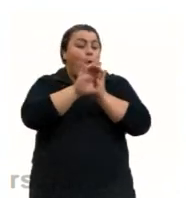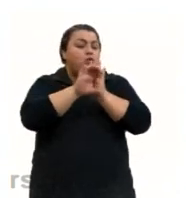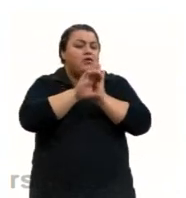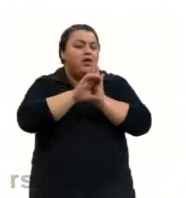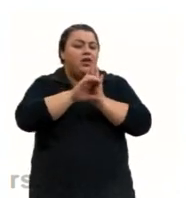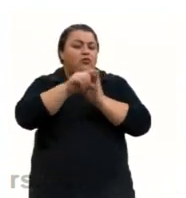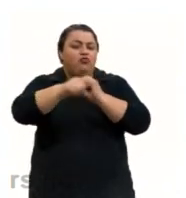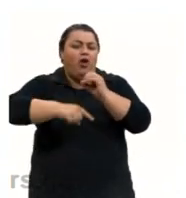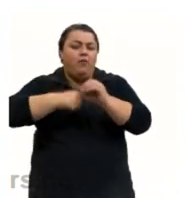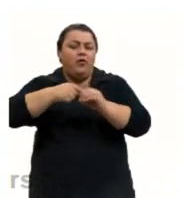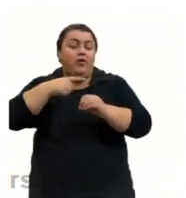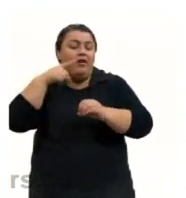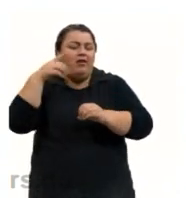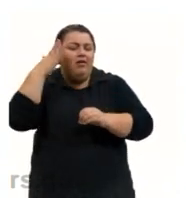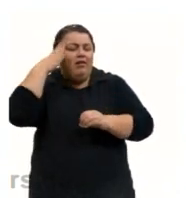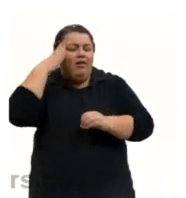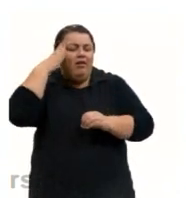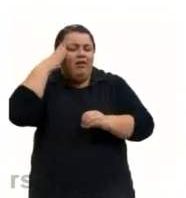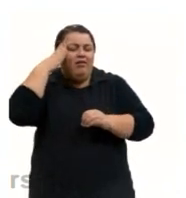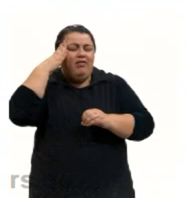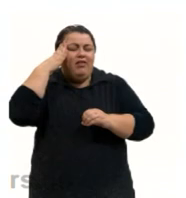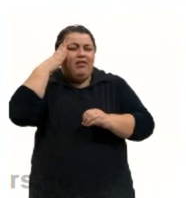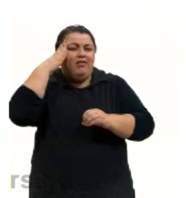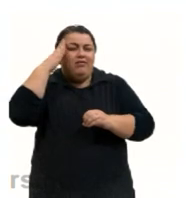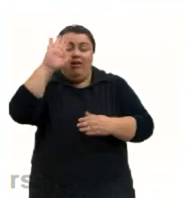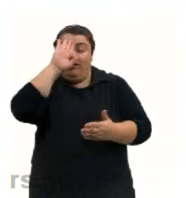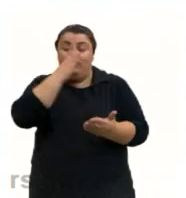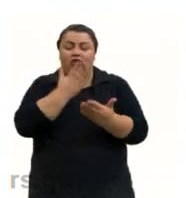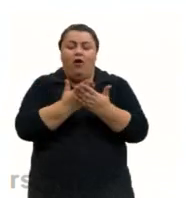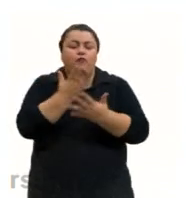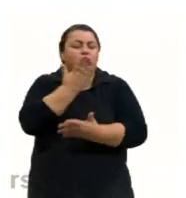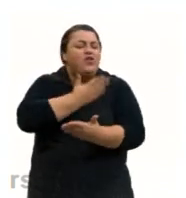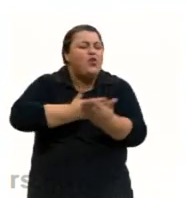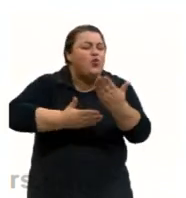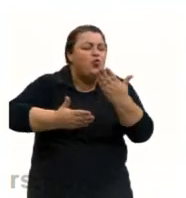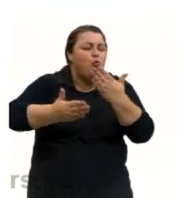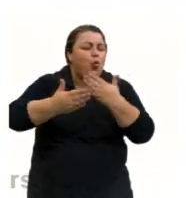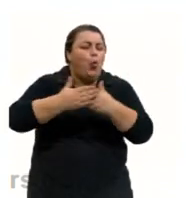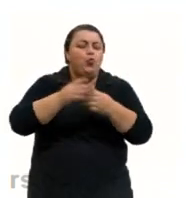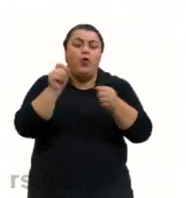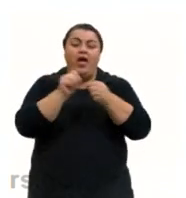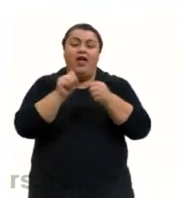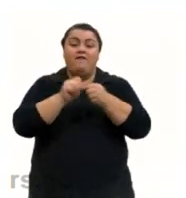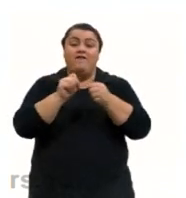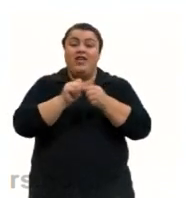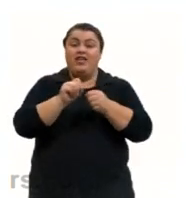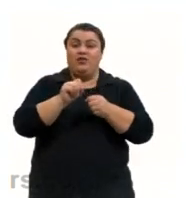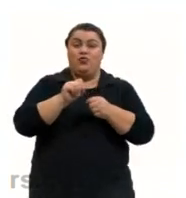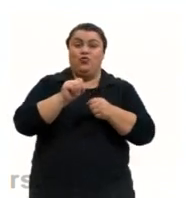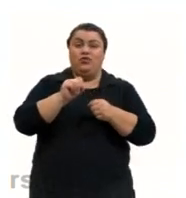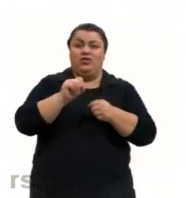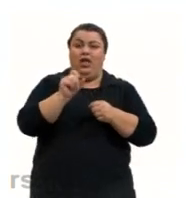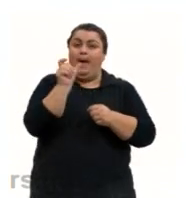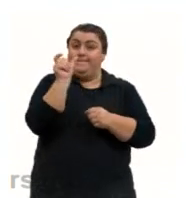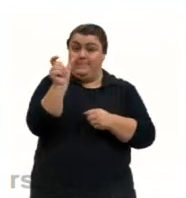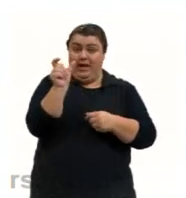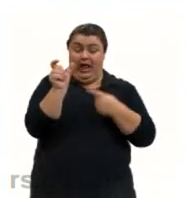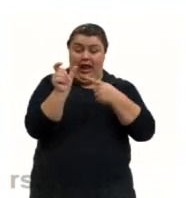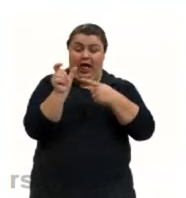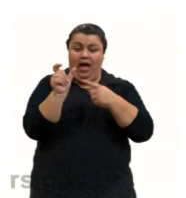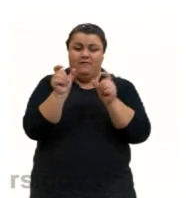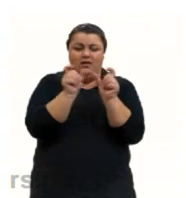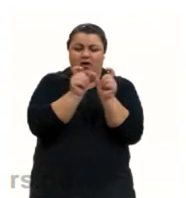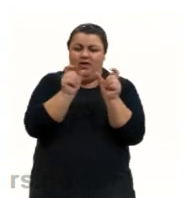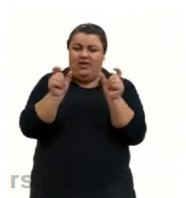toda matéria, tudo na natureza era constituído de átomos. A palavra vem, né, do grego, da